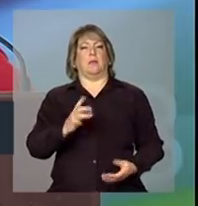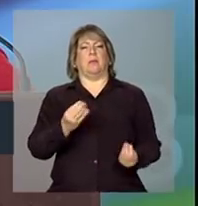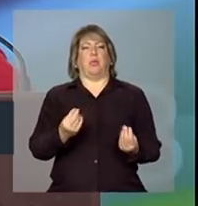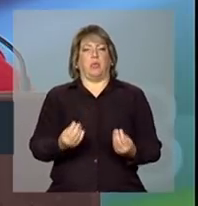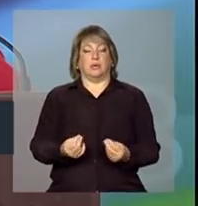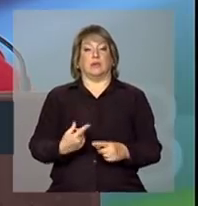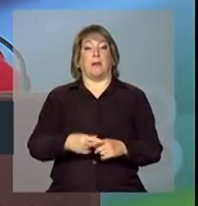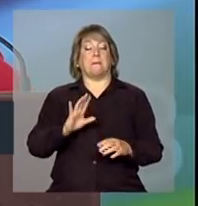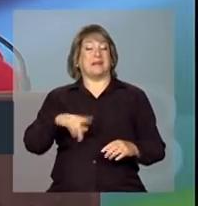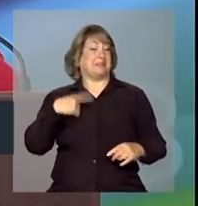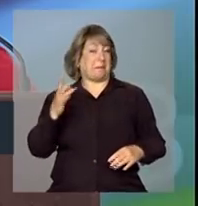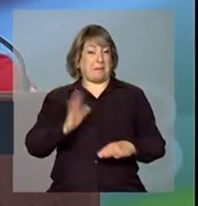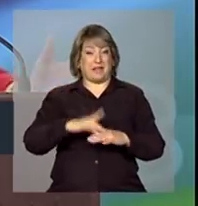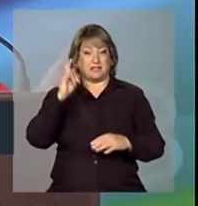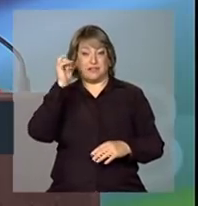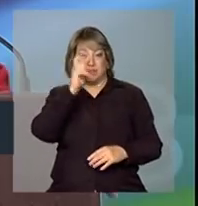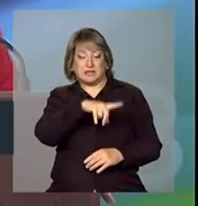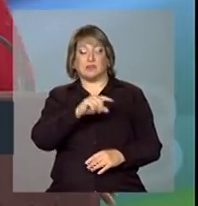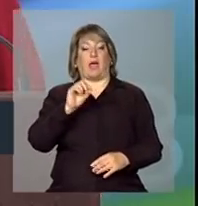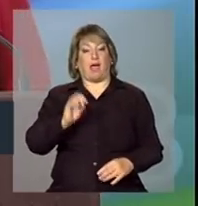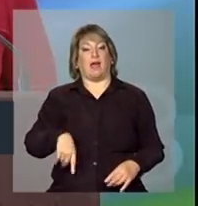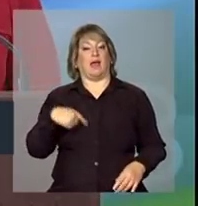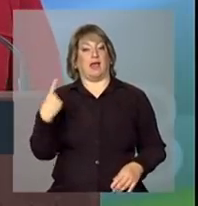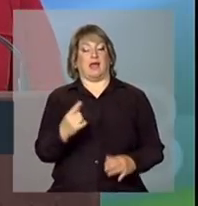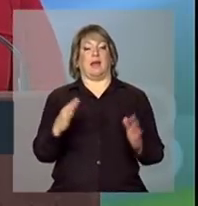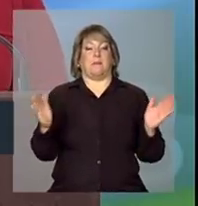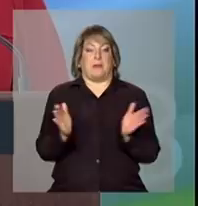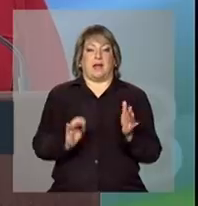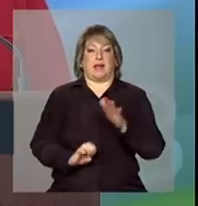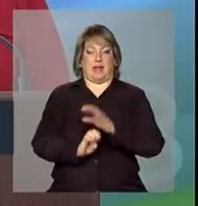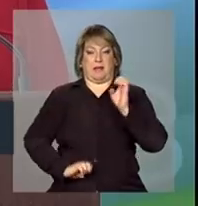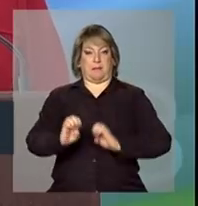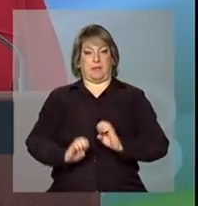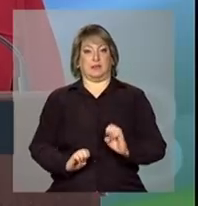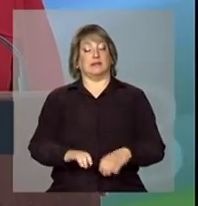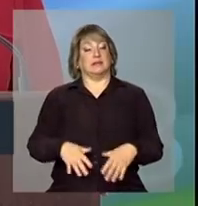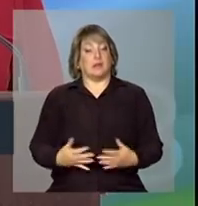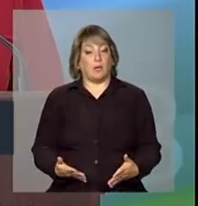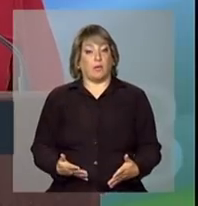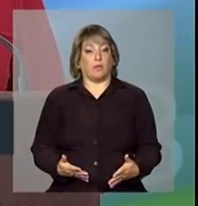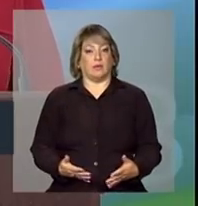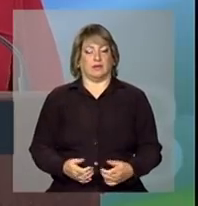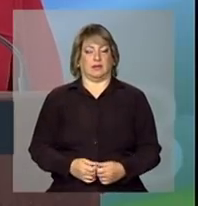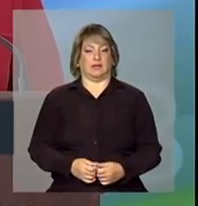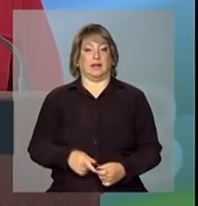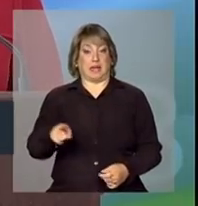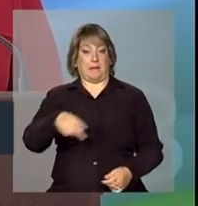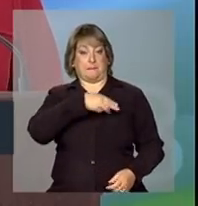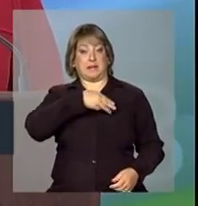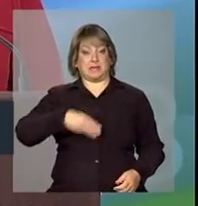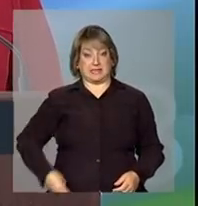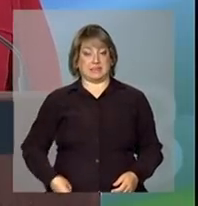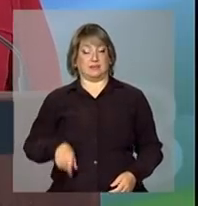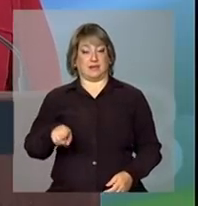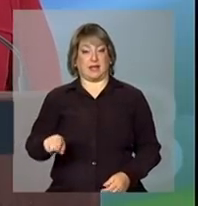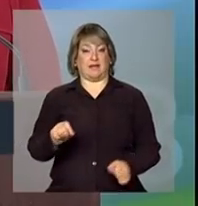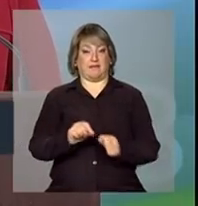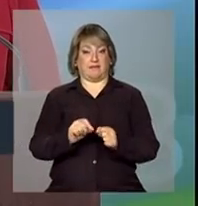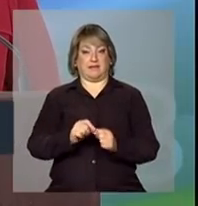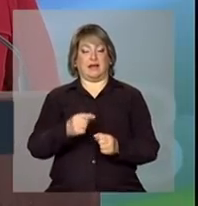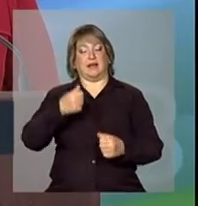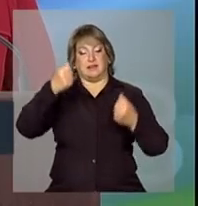empresas. E é extremamente feliz a comparação do ministro da